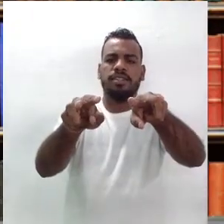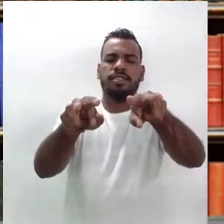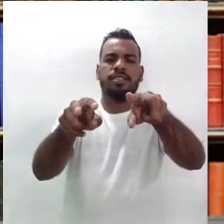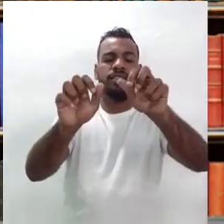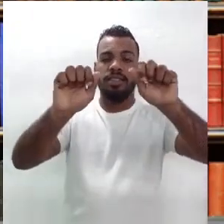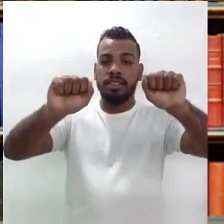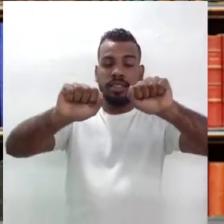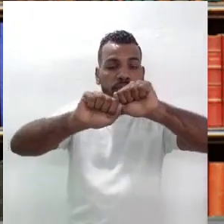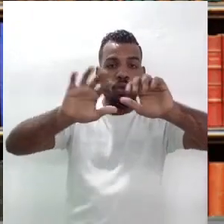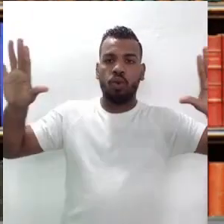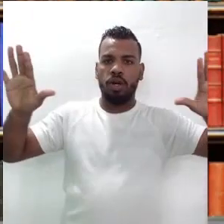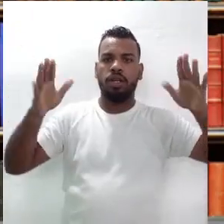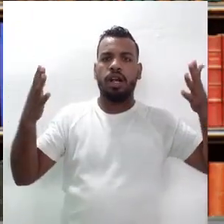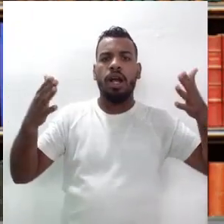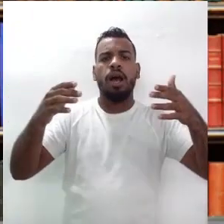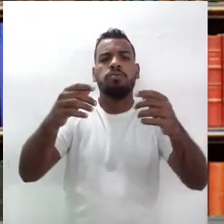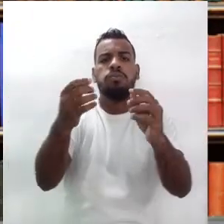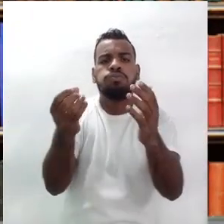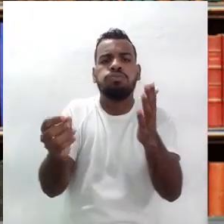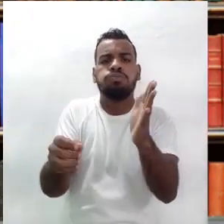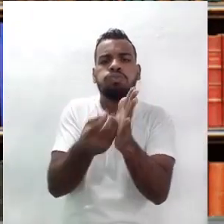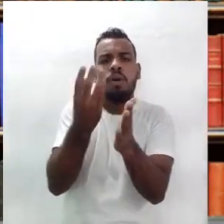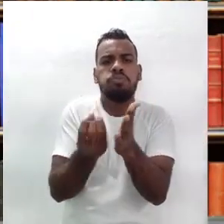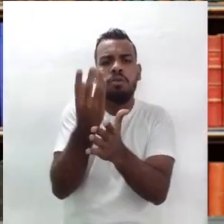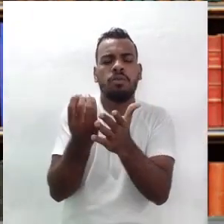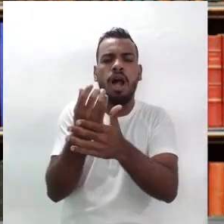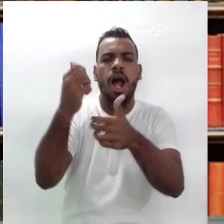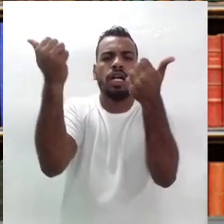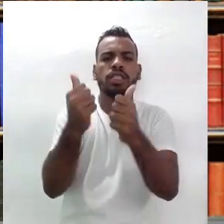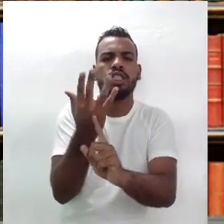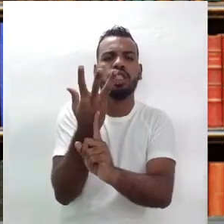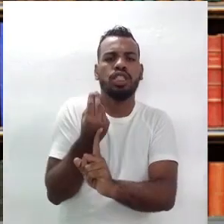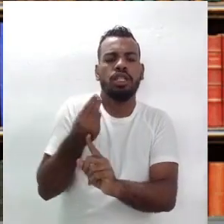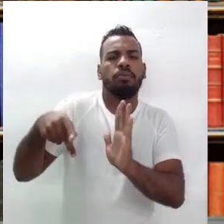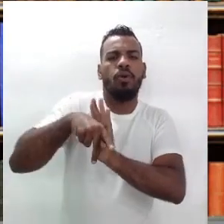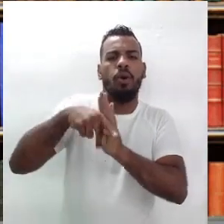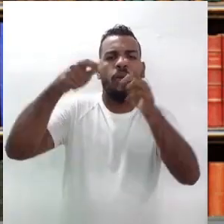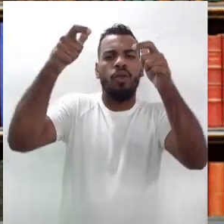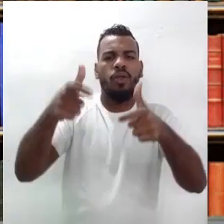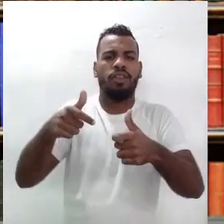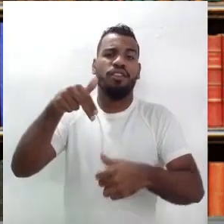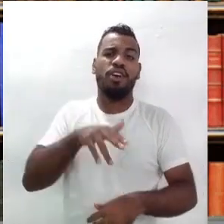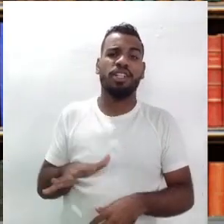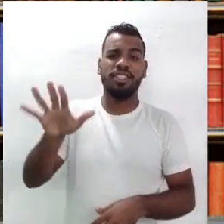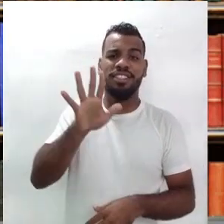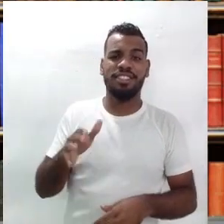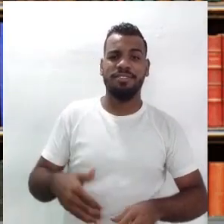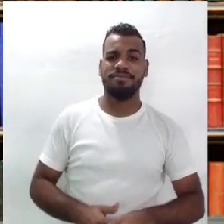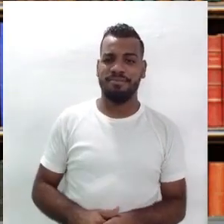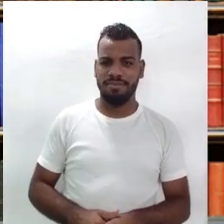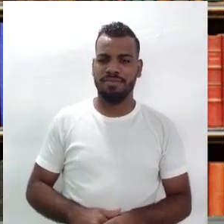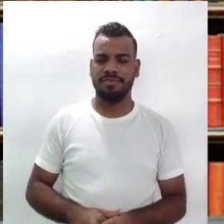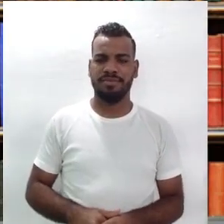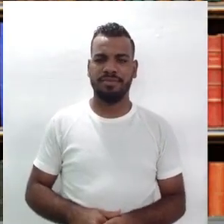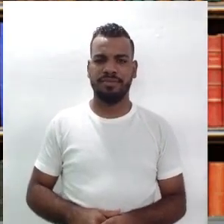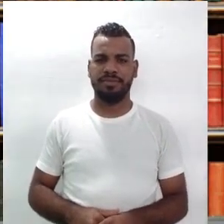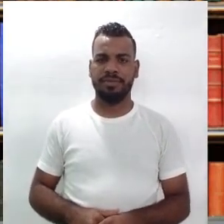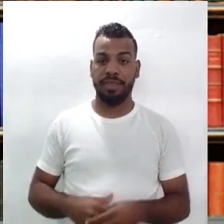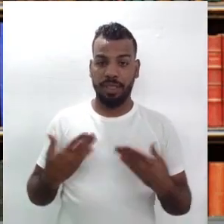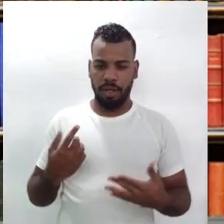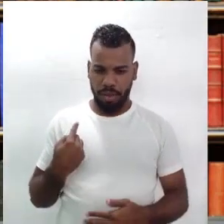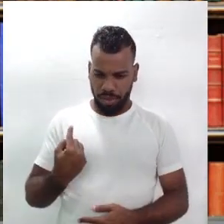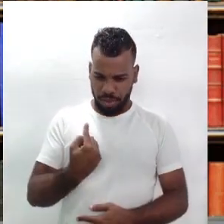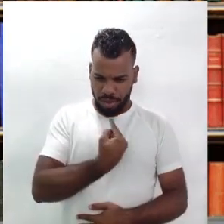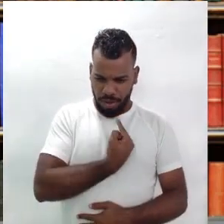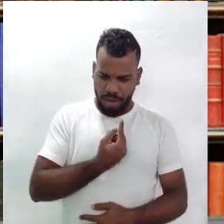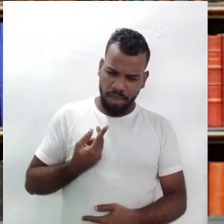aquela produção artística local, né? A produção artística nordestina. Então, nós, por